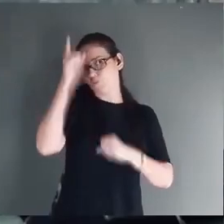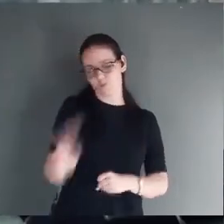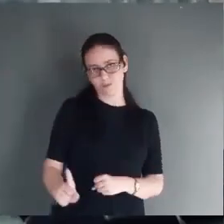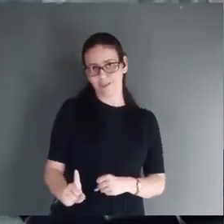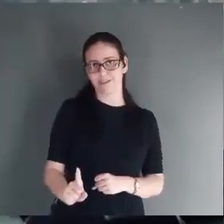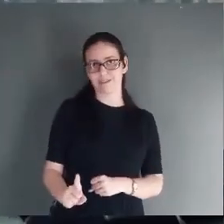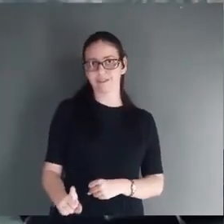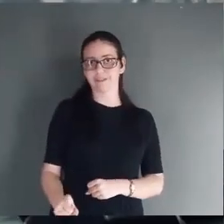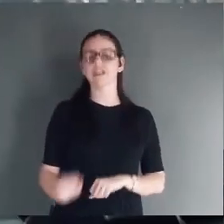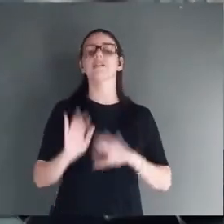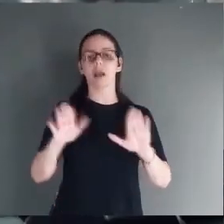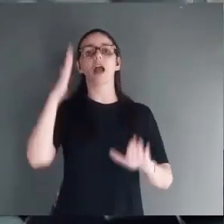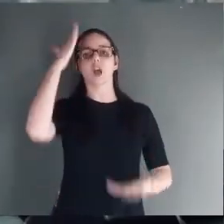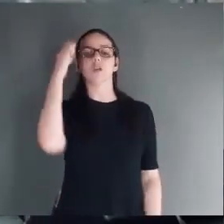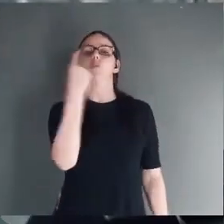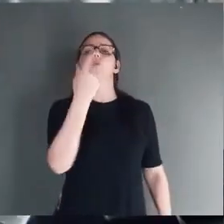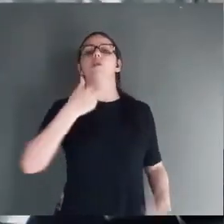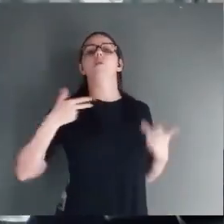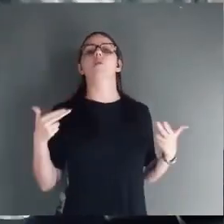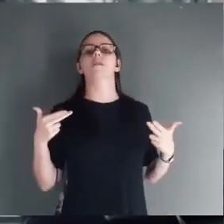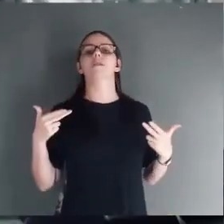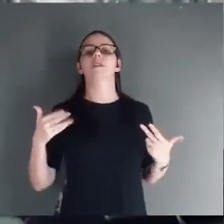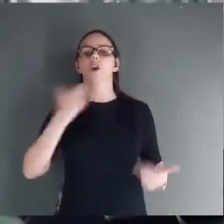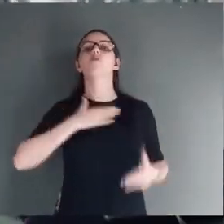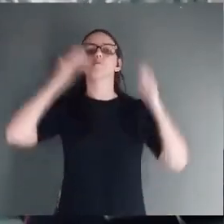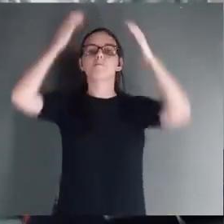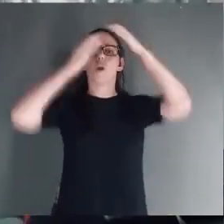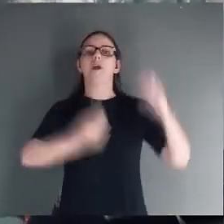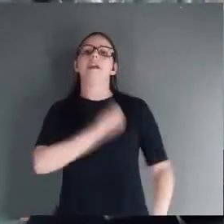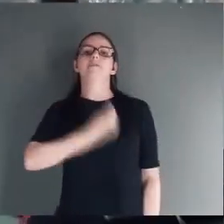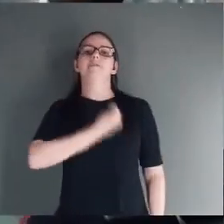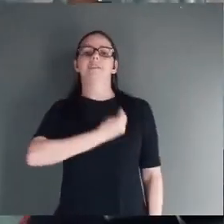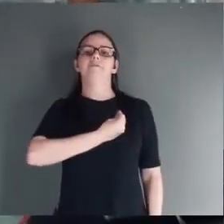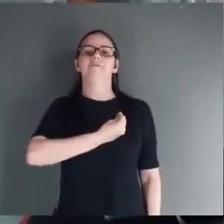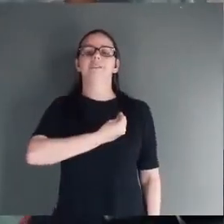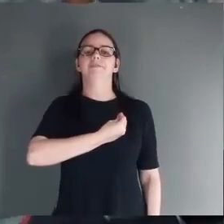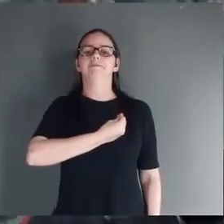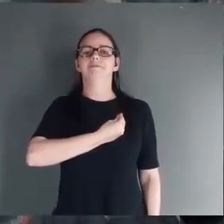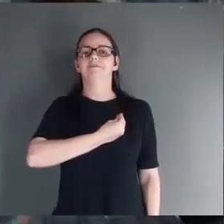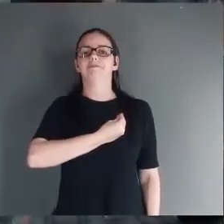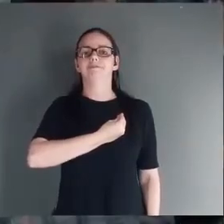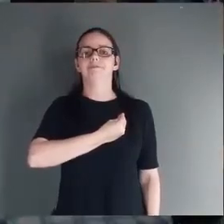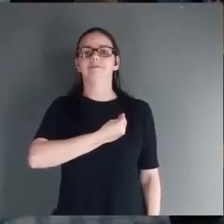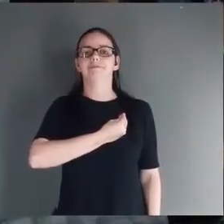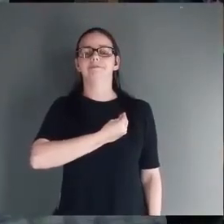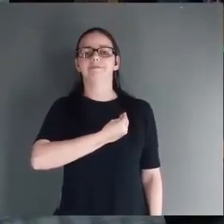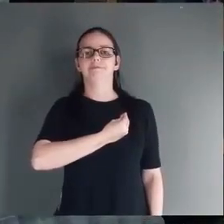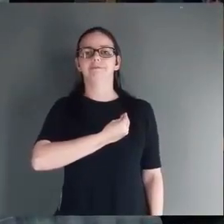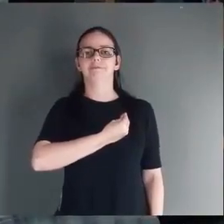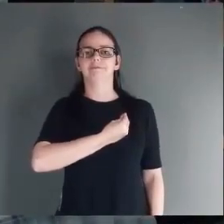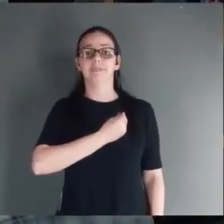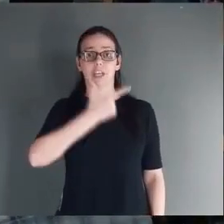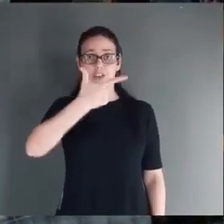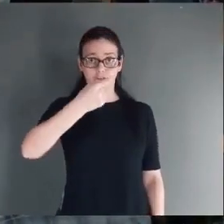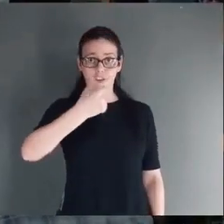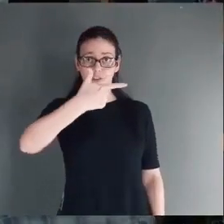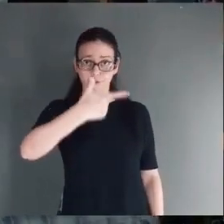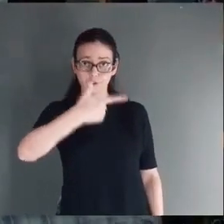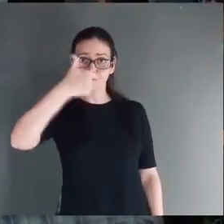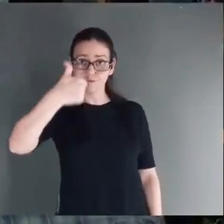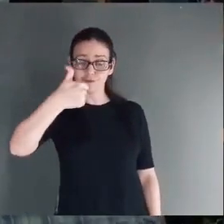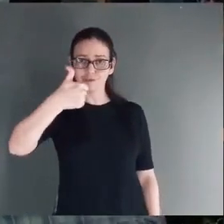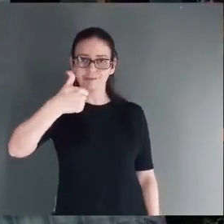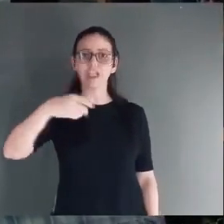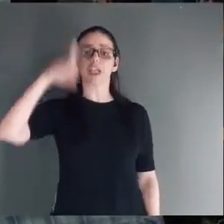sei Mas de uma coisa eu sei É que o meu Redentor vive Amém Eu sei E que em dois mil e vinte e um